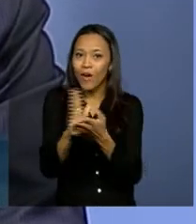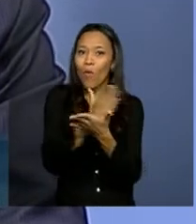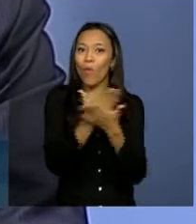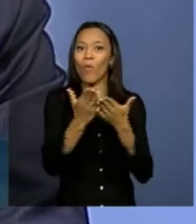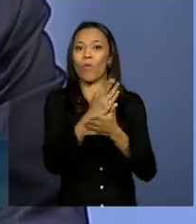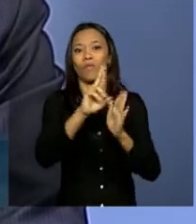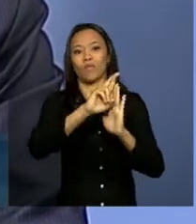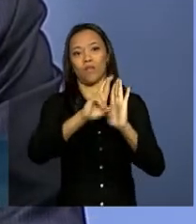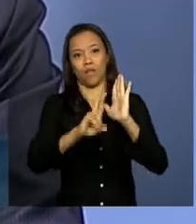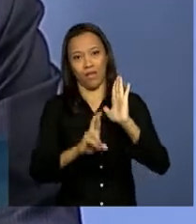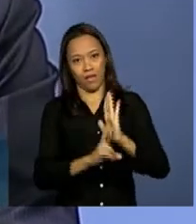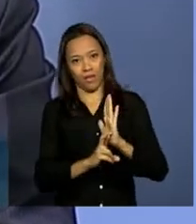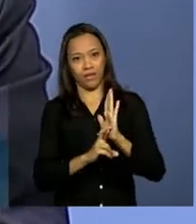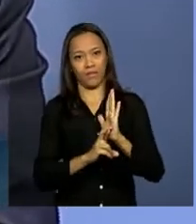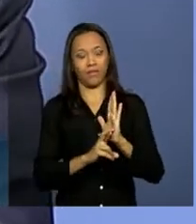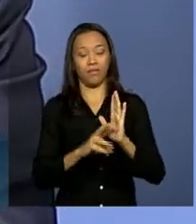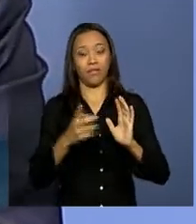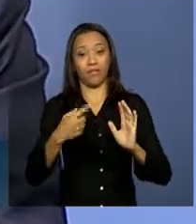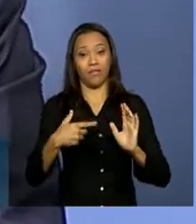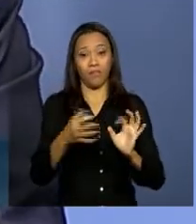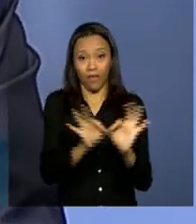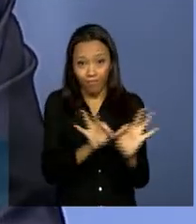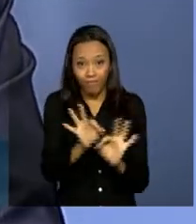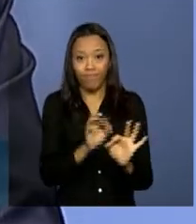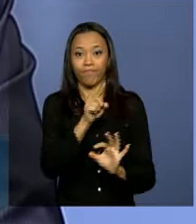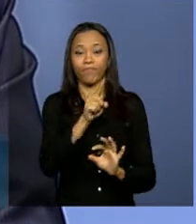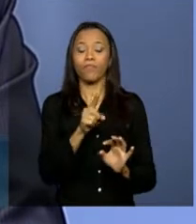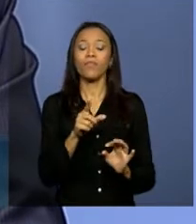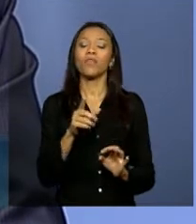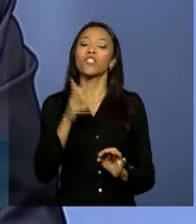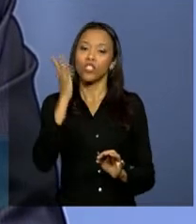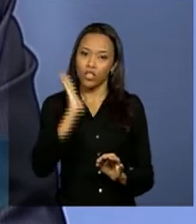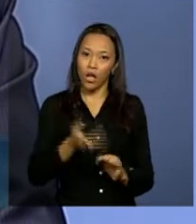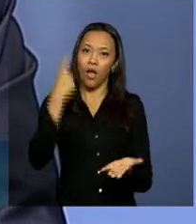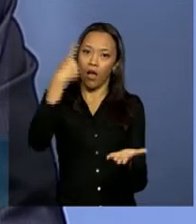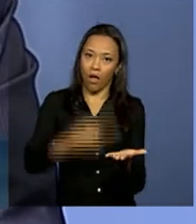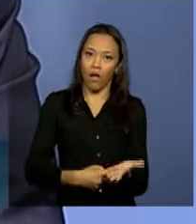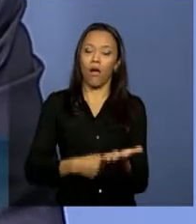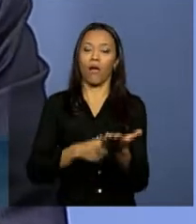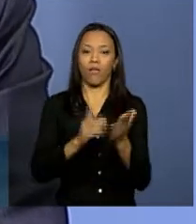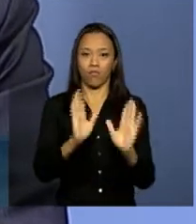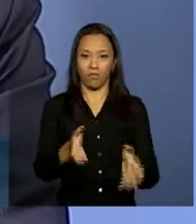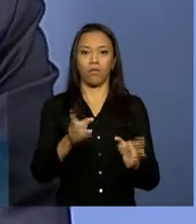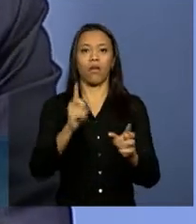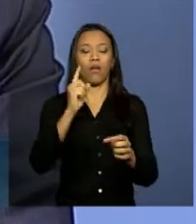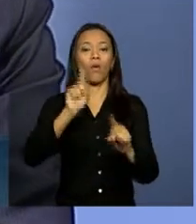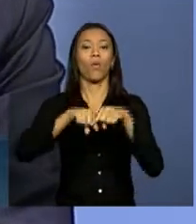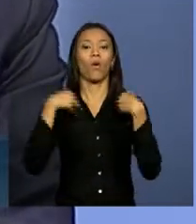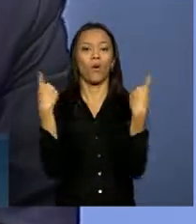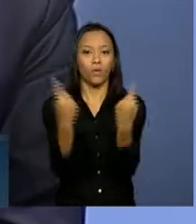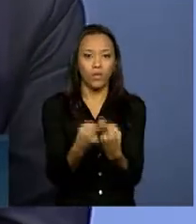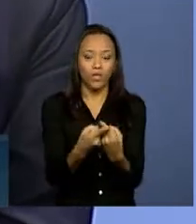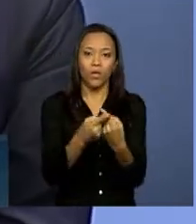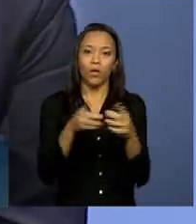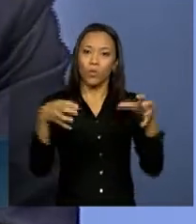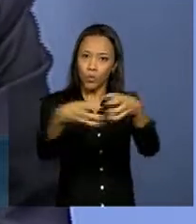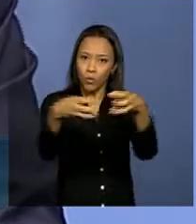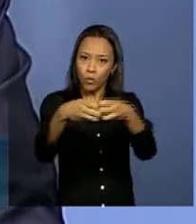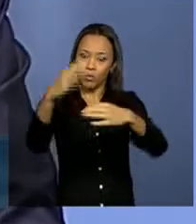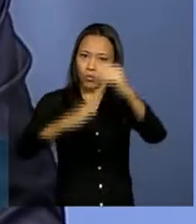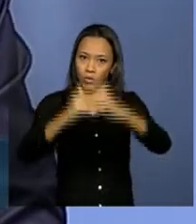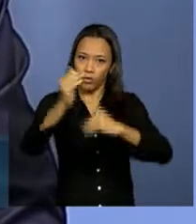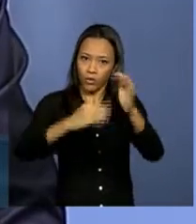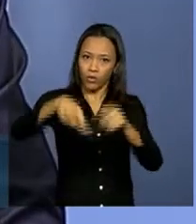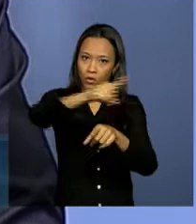um esforço nessa área de convergência regulatória. Há uma reunião que já está agendada das equipes técnicas do MEDIC e do